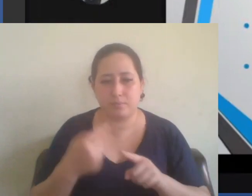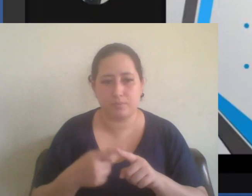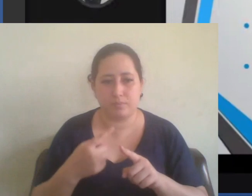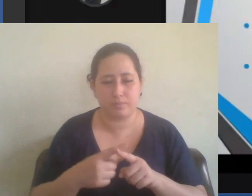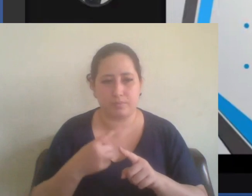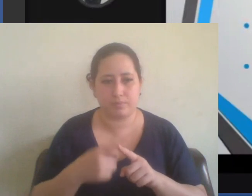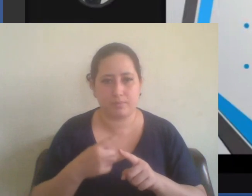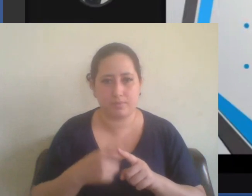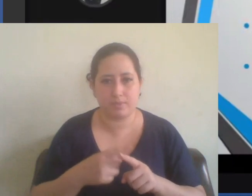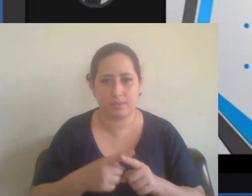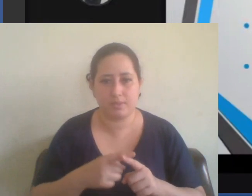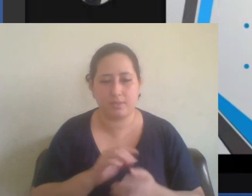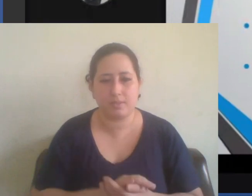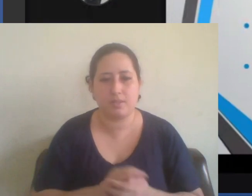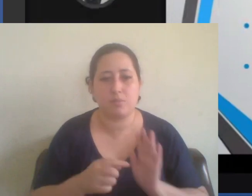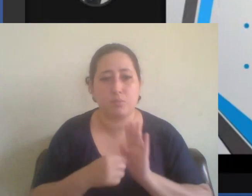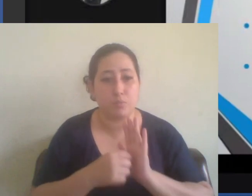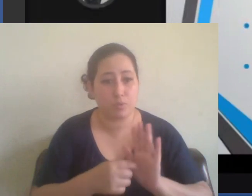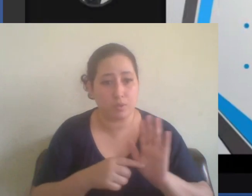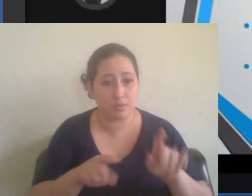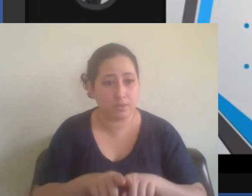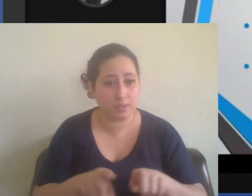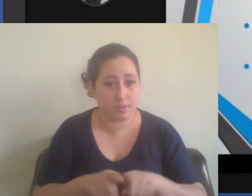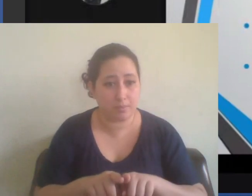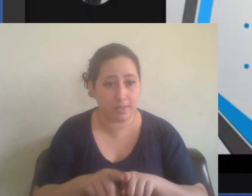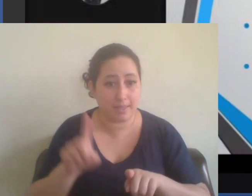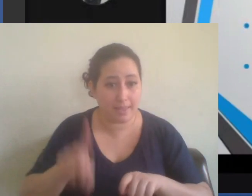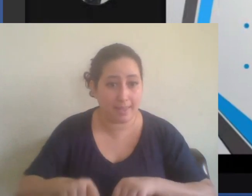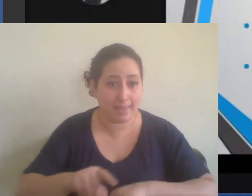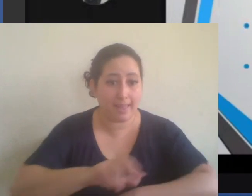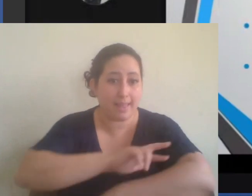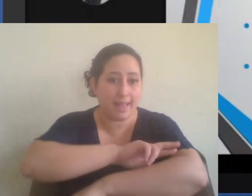estão incluídas também a questão racial